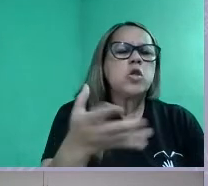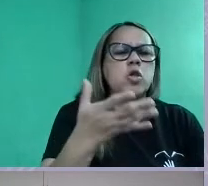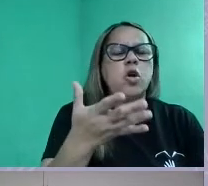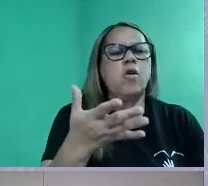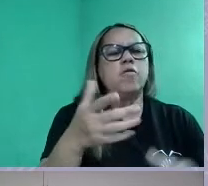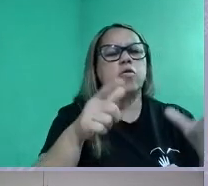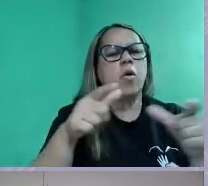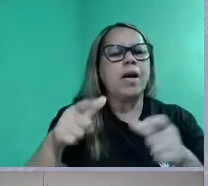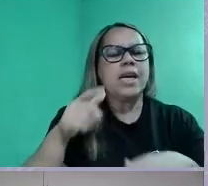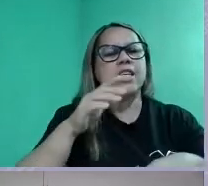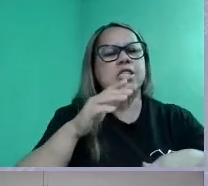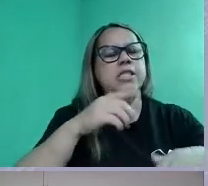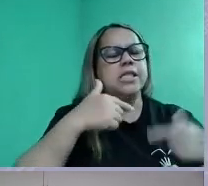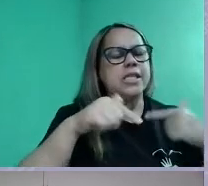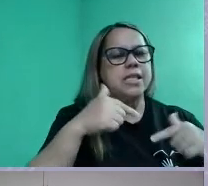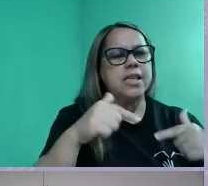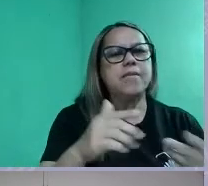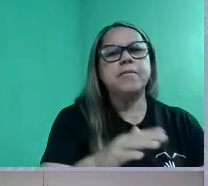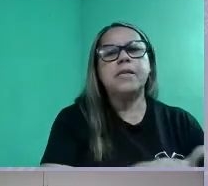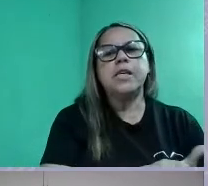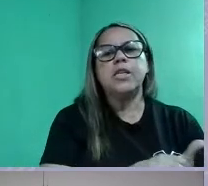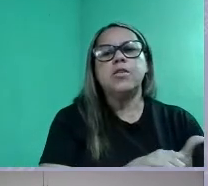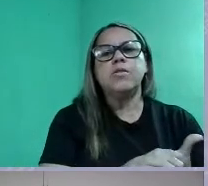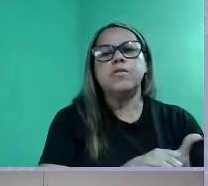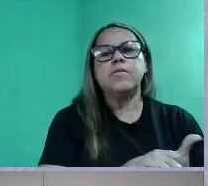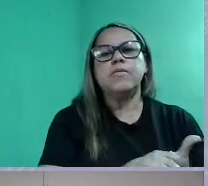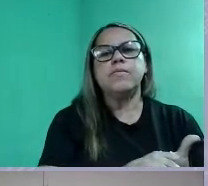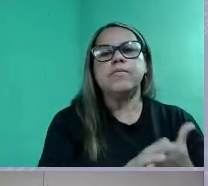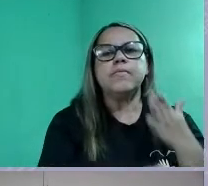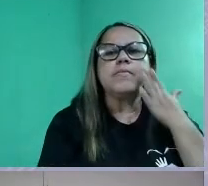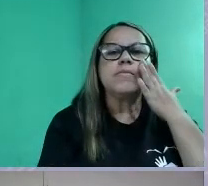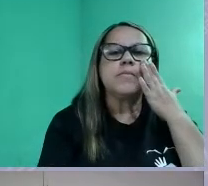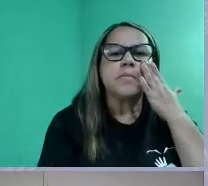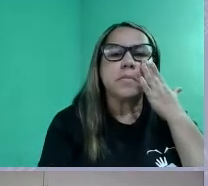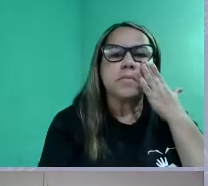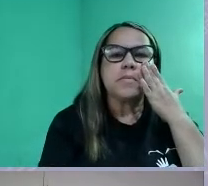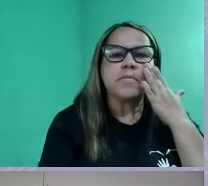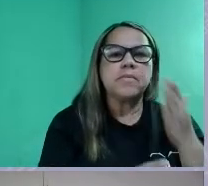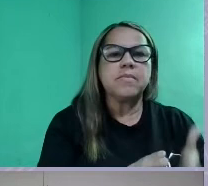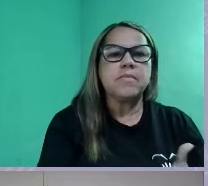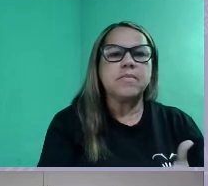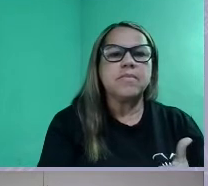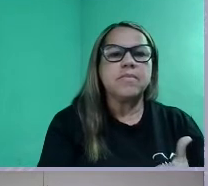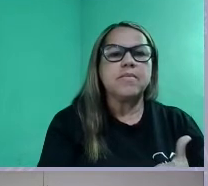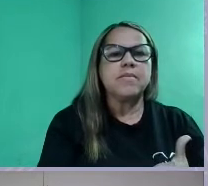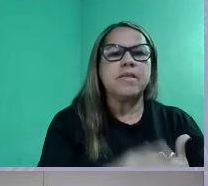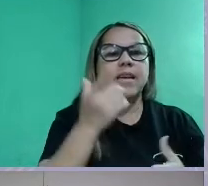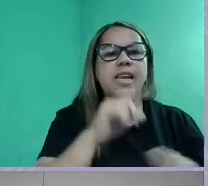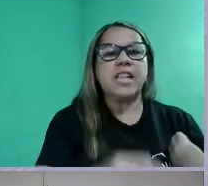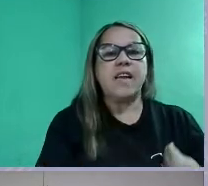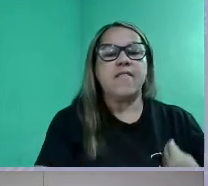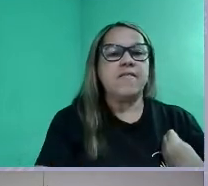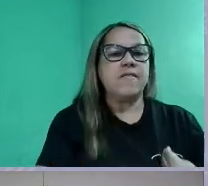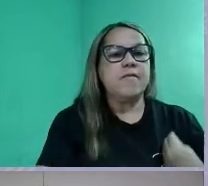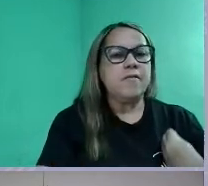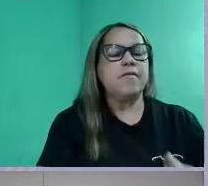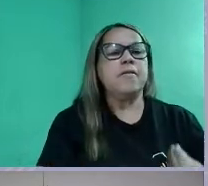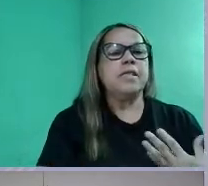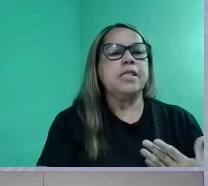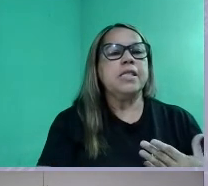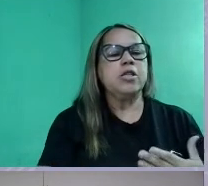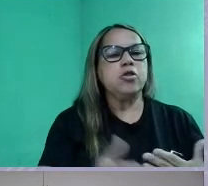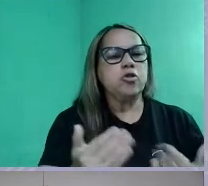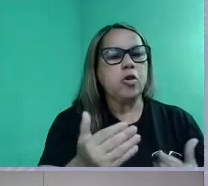profissional da juventude brasileira, certo? Aí vamos ver quem é o agente. O agente está aqui, ó, em amarelinho.